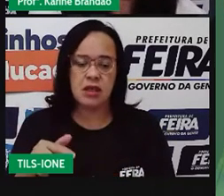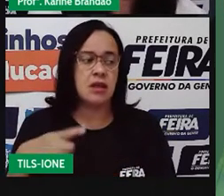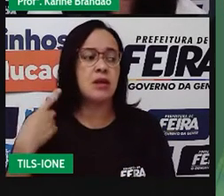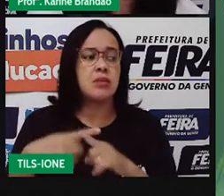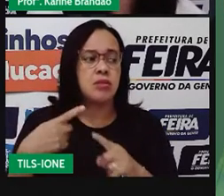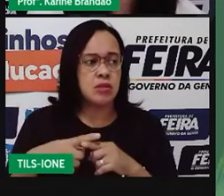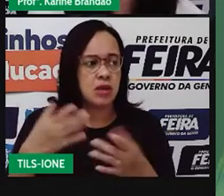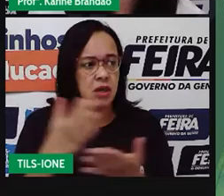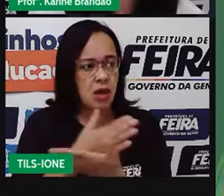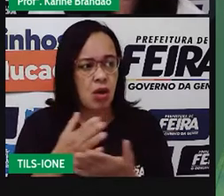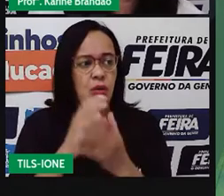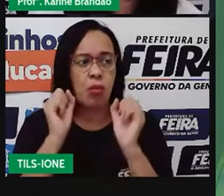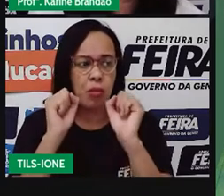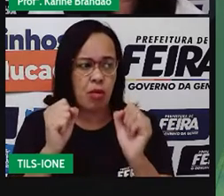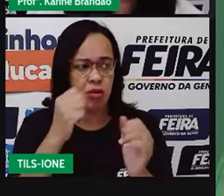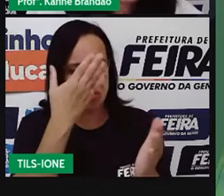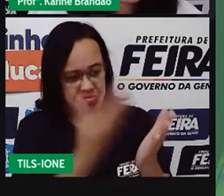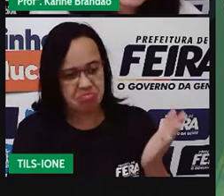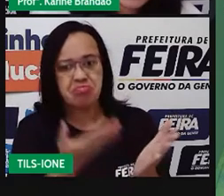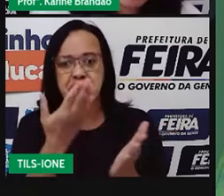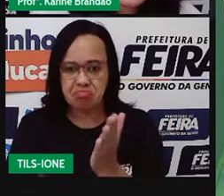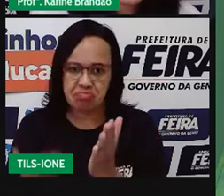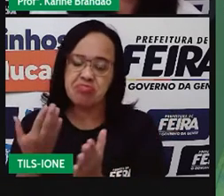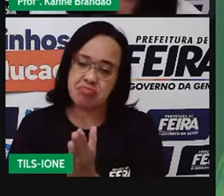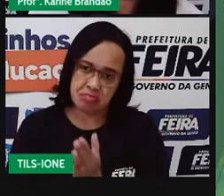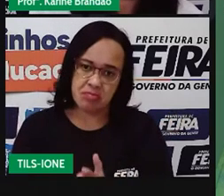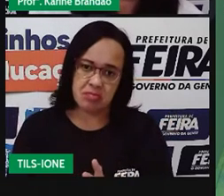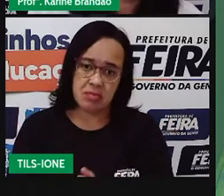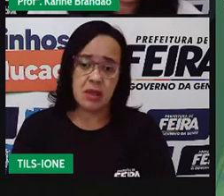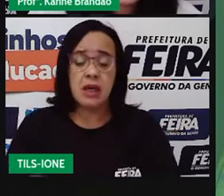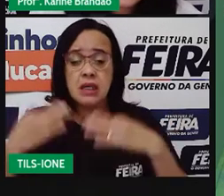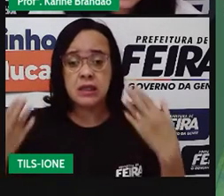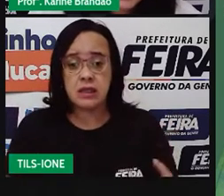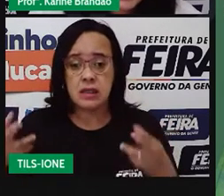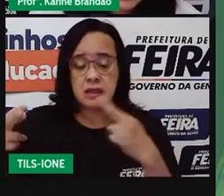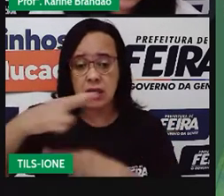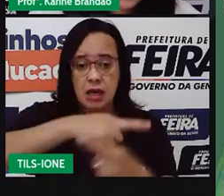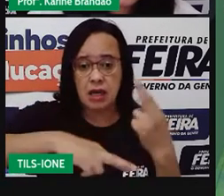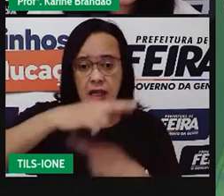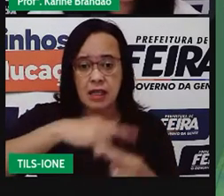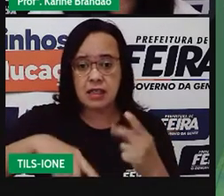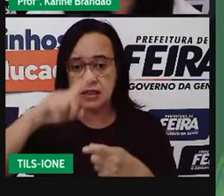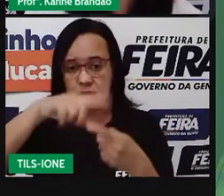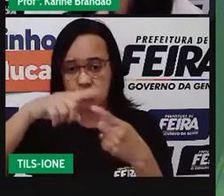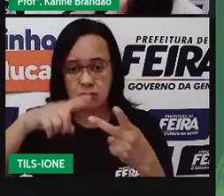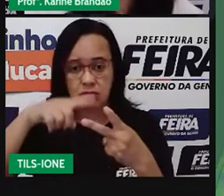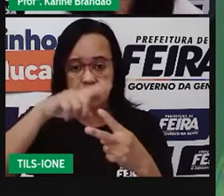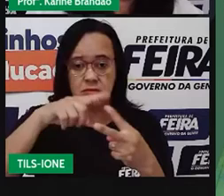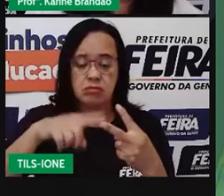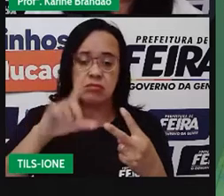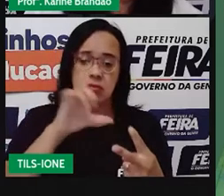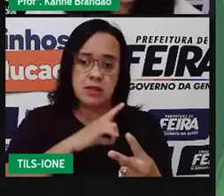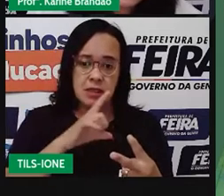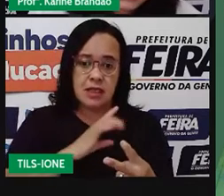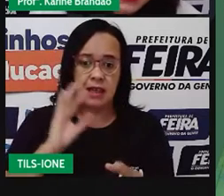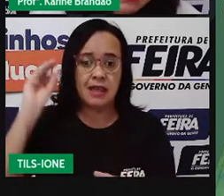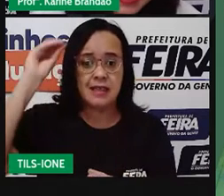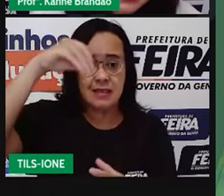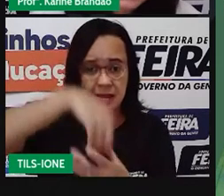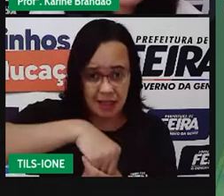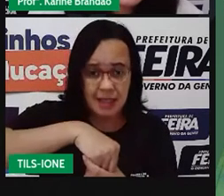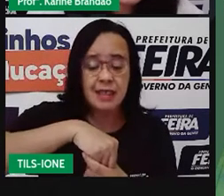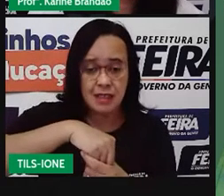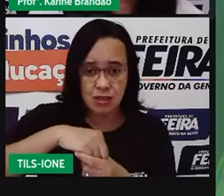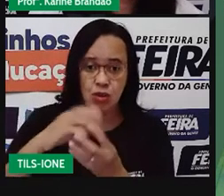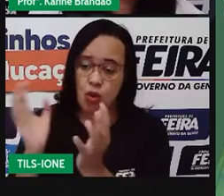E aí, dentro das relações desarmônicas intraespecíficas, ou seja, dentro da mesma